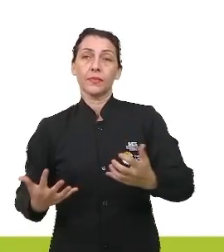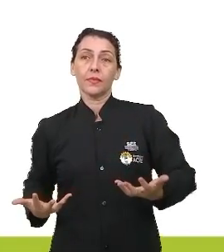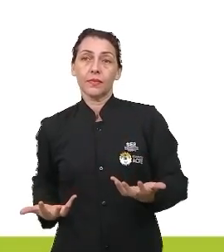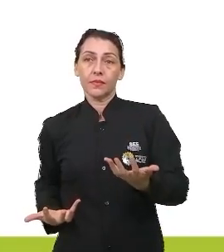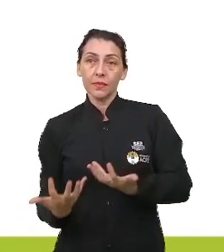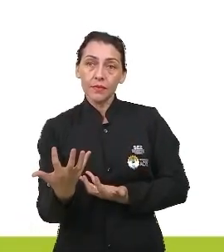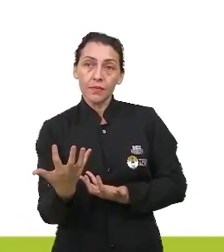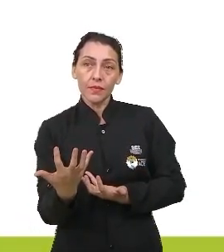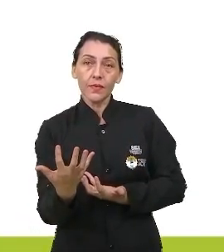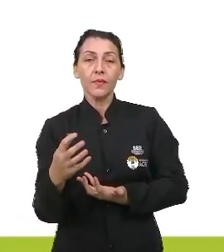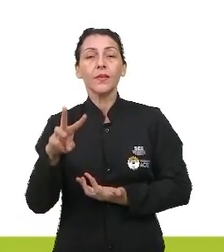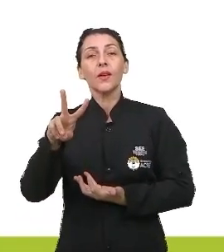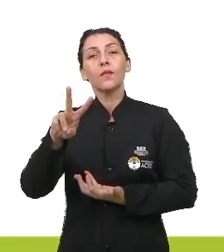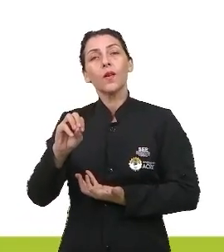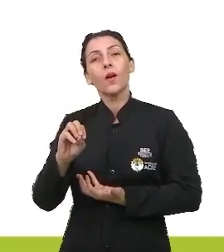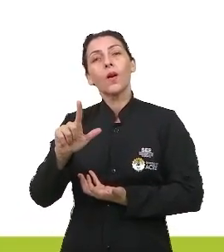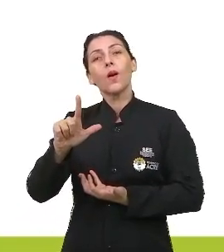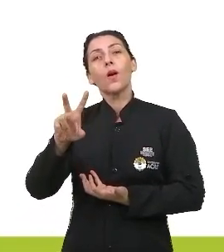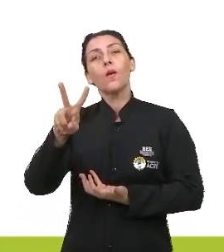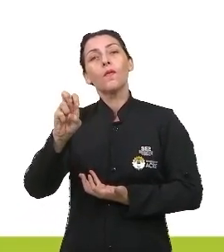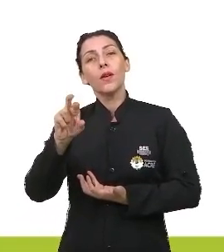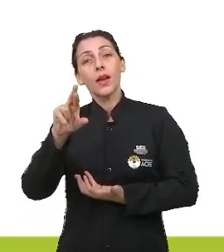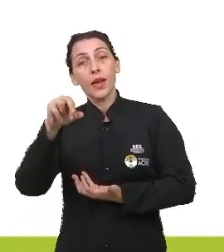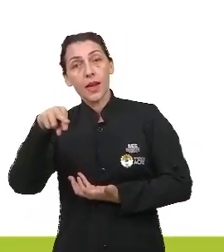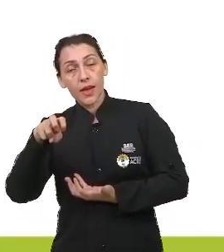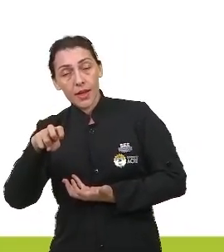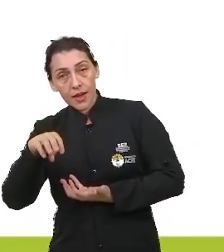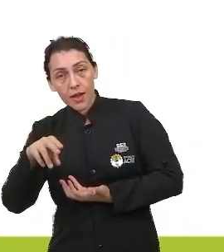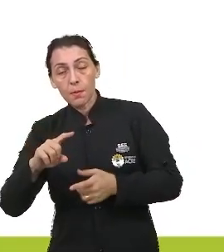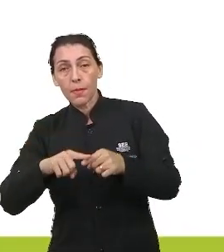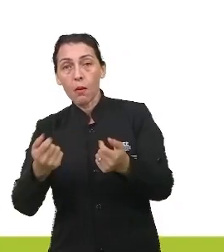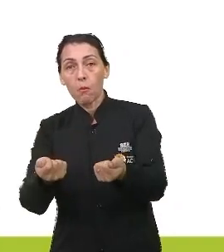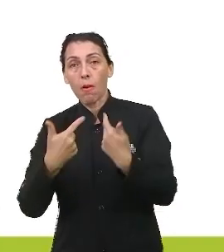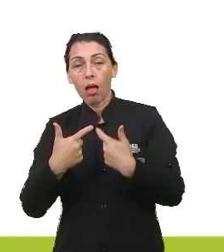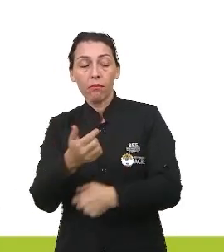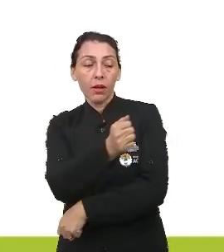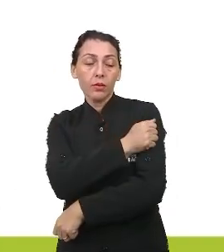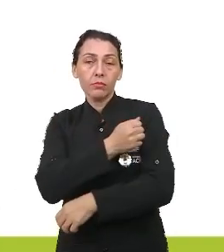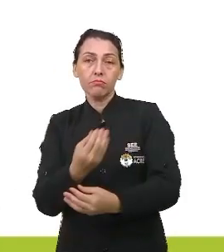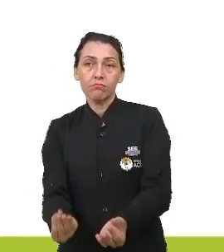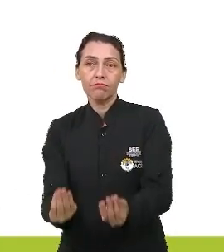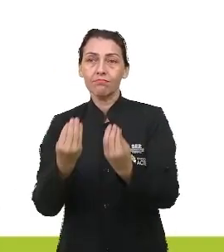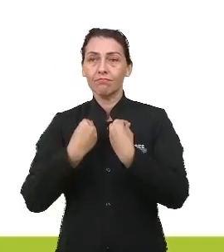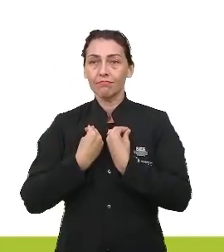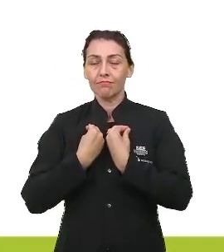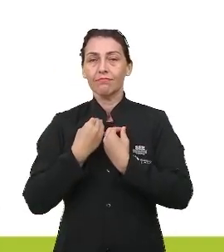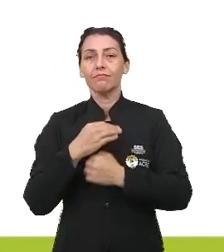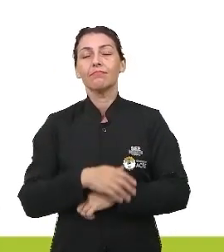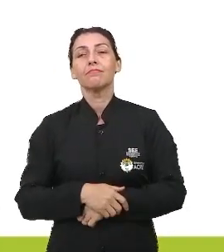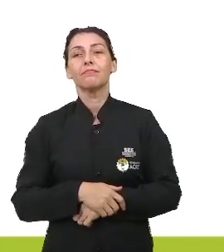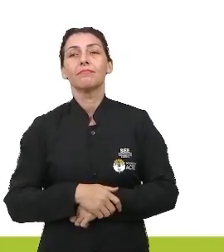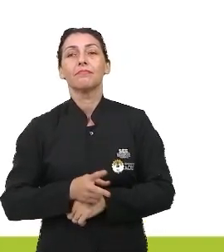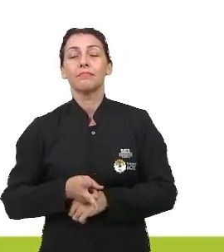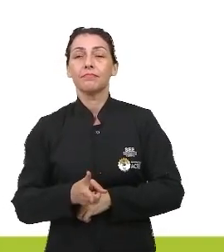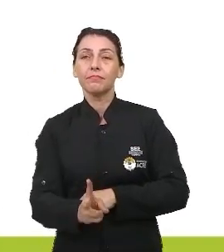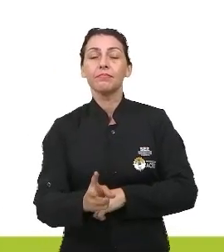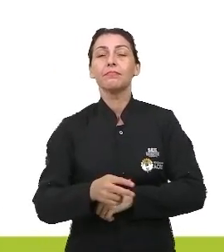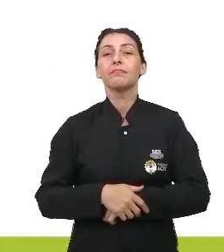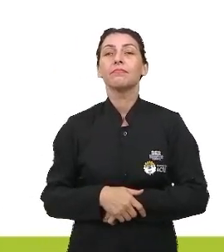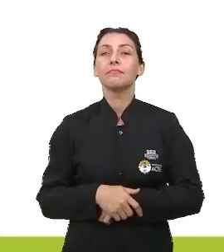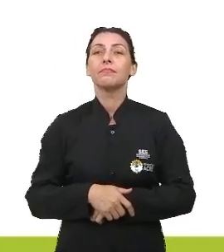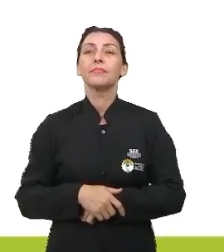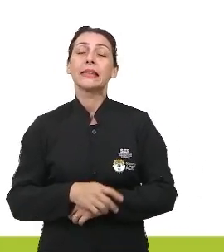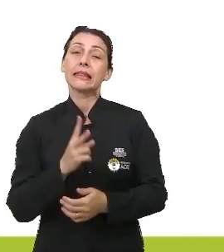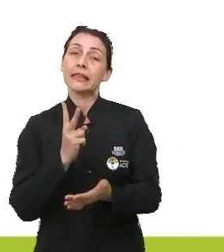não é porque eu sou Wolverine, mas é um apelido que os alunos carinhosamente colocaram. Continuando, ou seja,